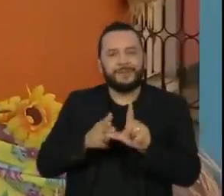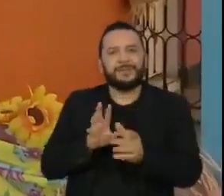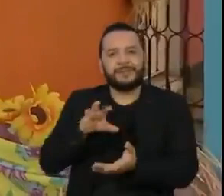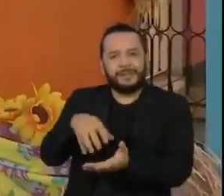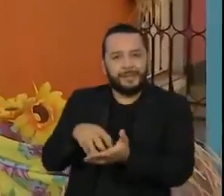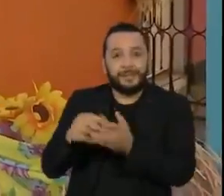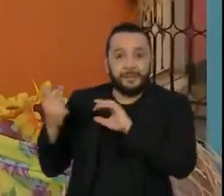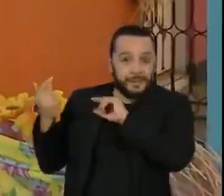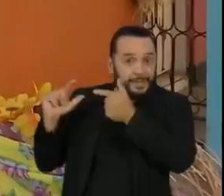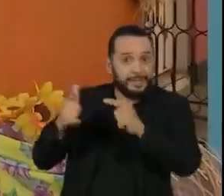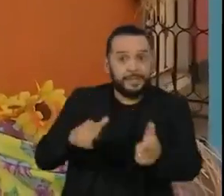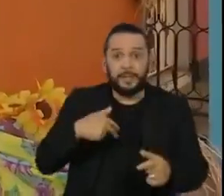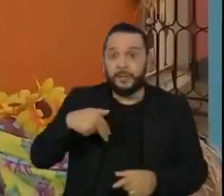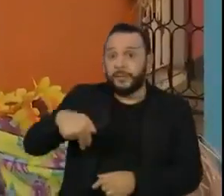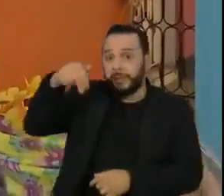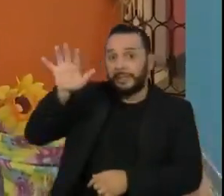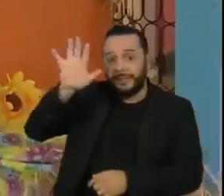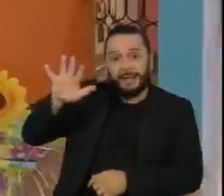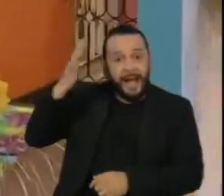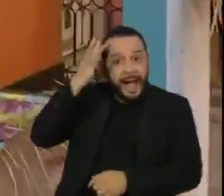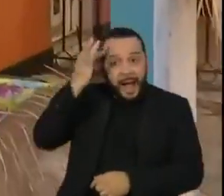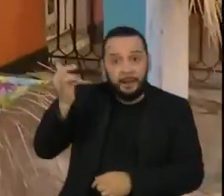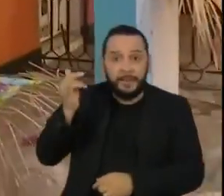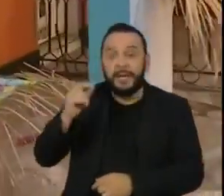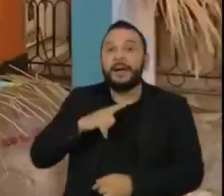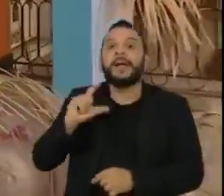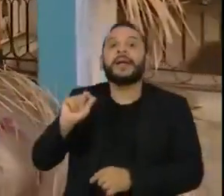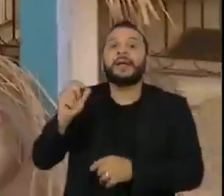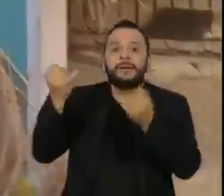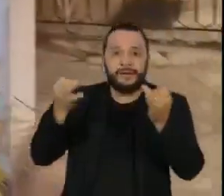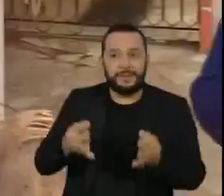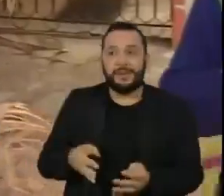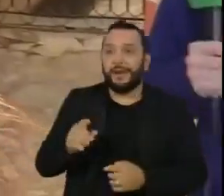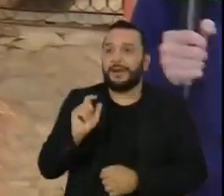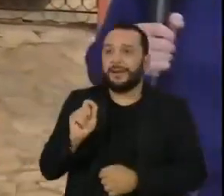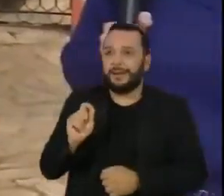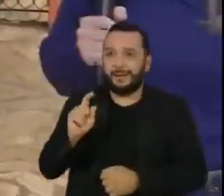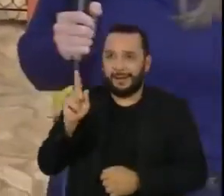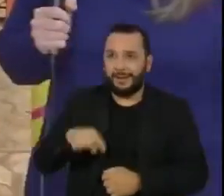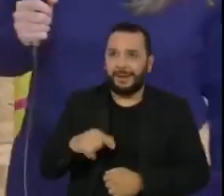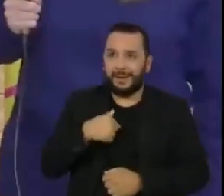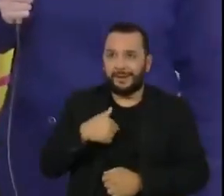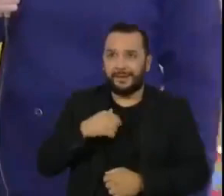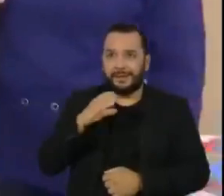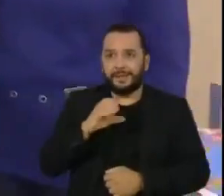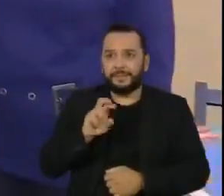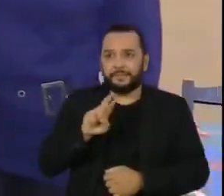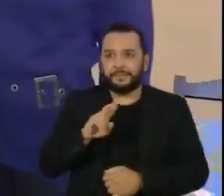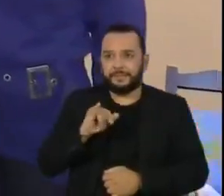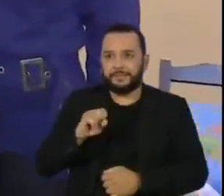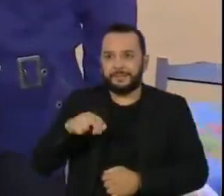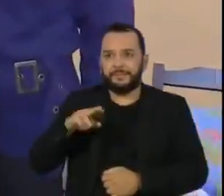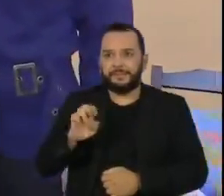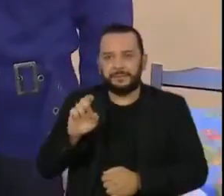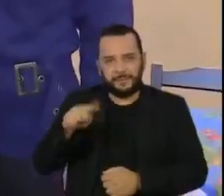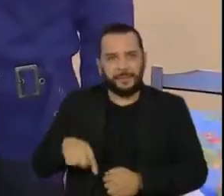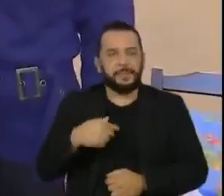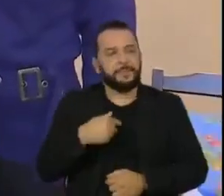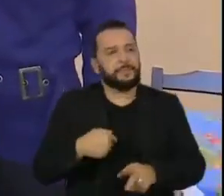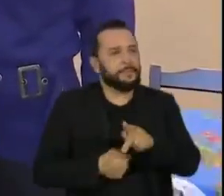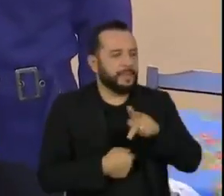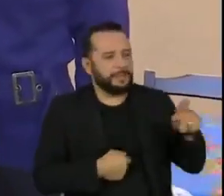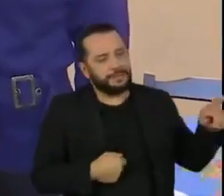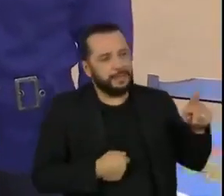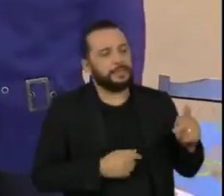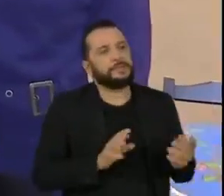Nordestinas que vai ser transmitida amanhã e quem vai falar um pouquinho mais dela pra gente é a Cristiane Abreu, presidente do CTN. Cristiane,